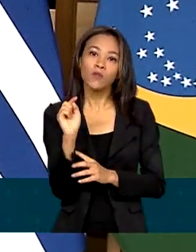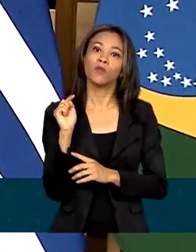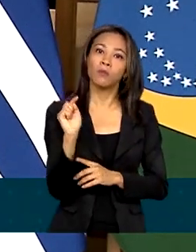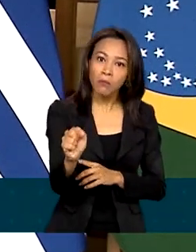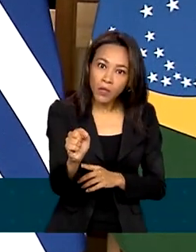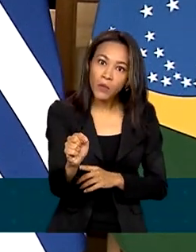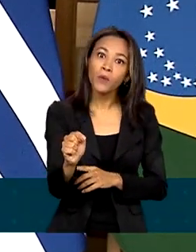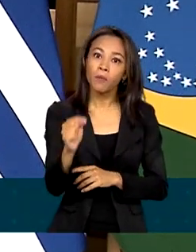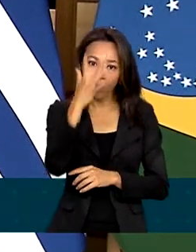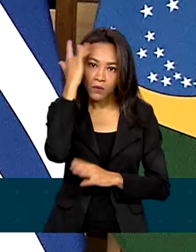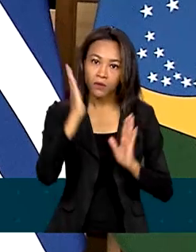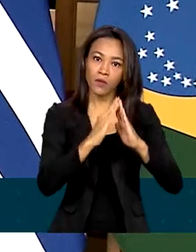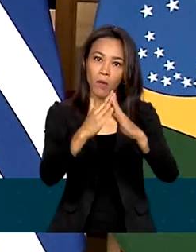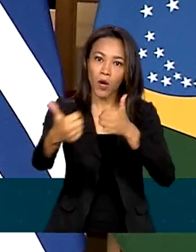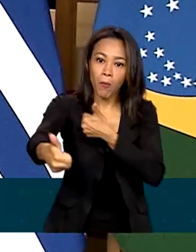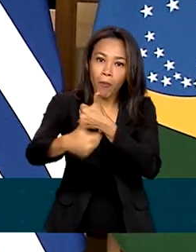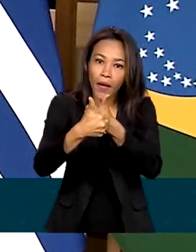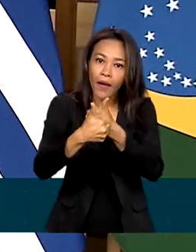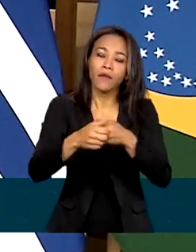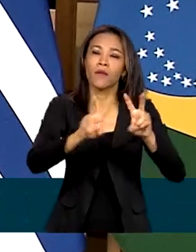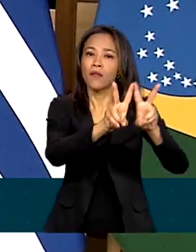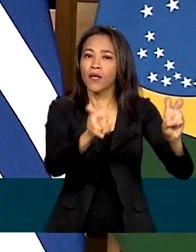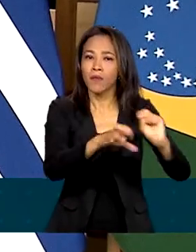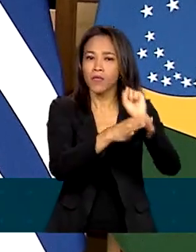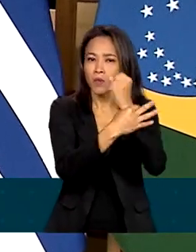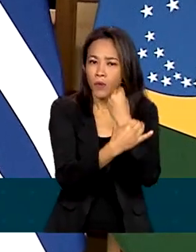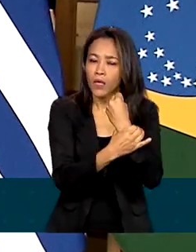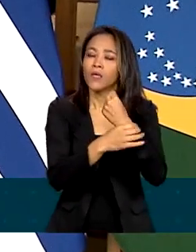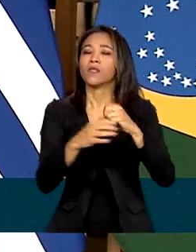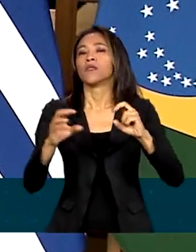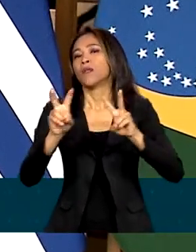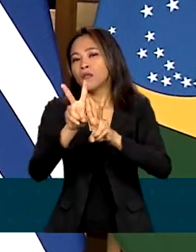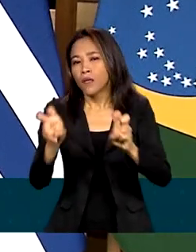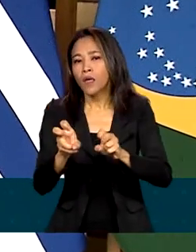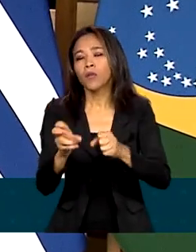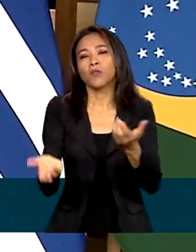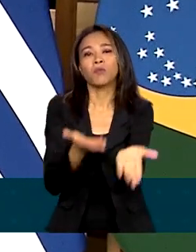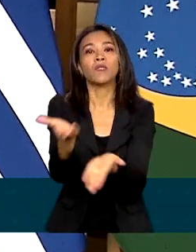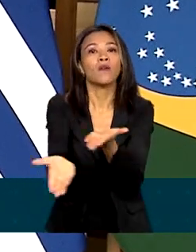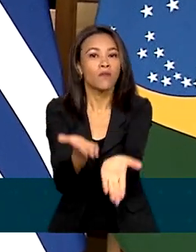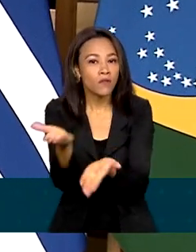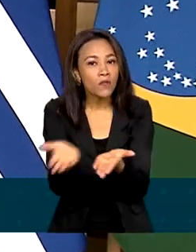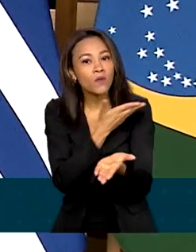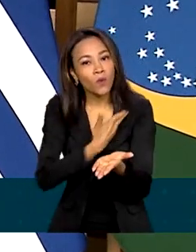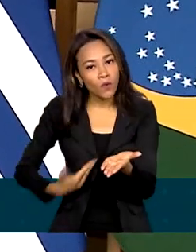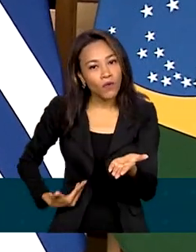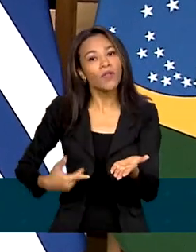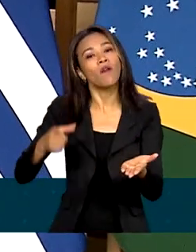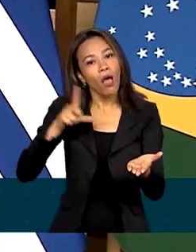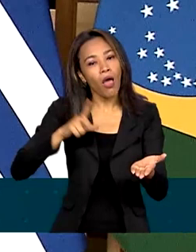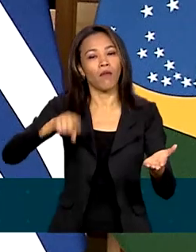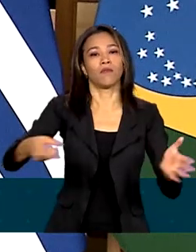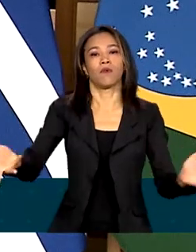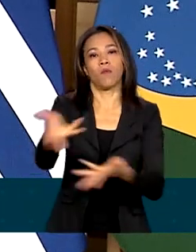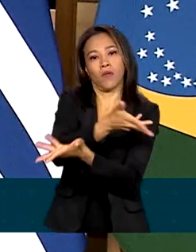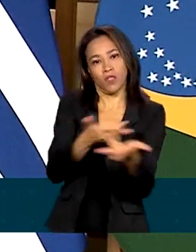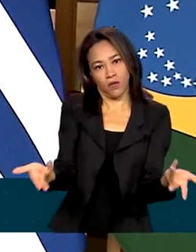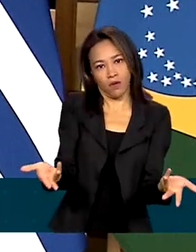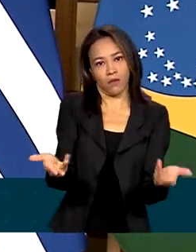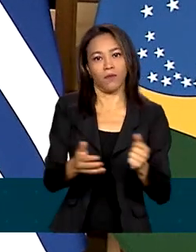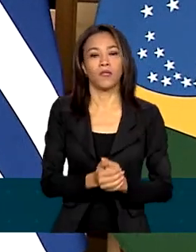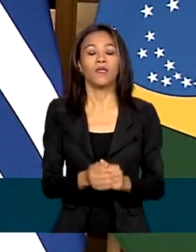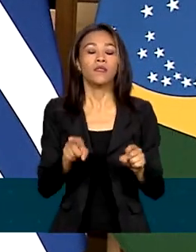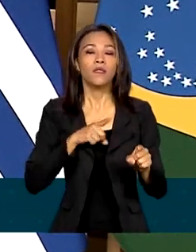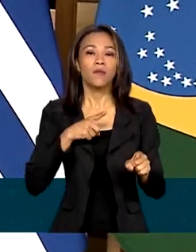limites, temas como segurança e serviços públicos são constantemente compartilhados, além de